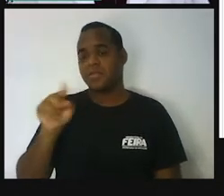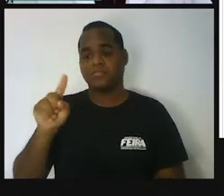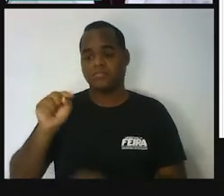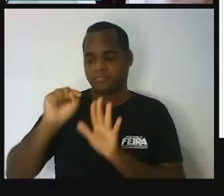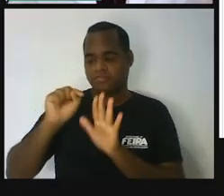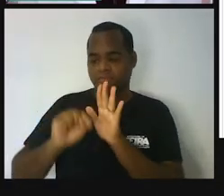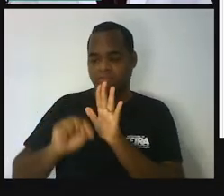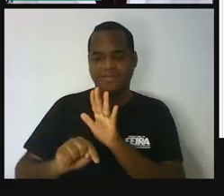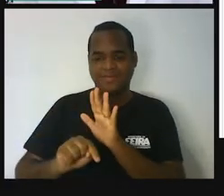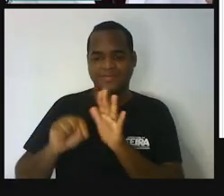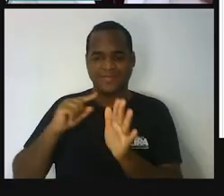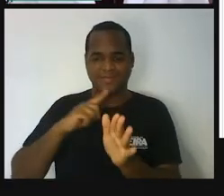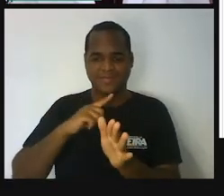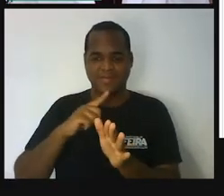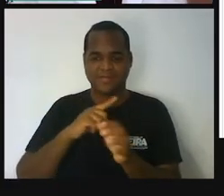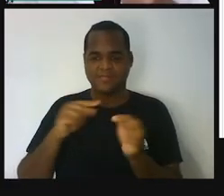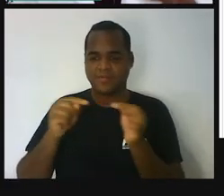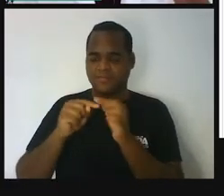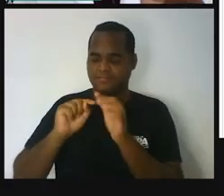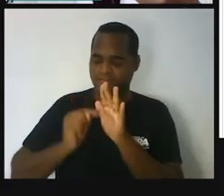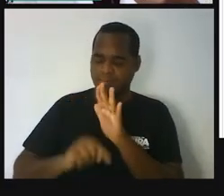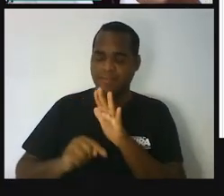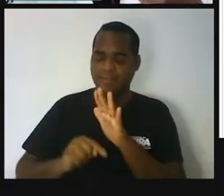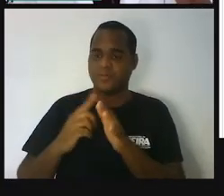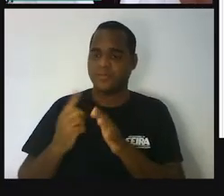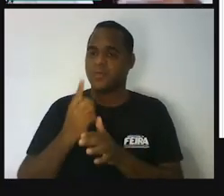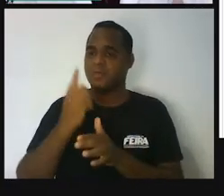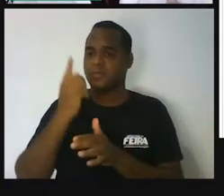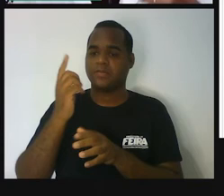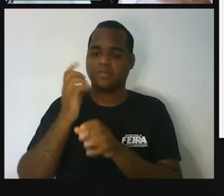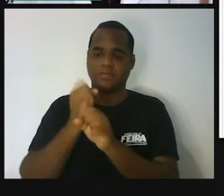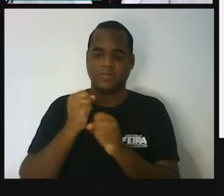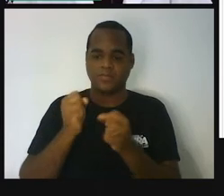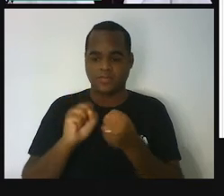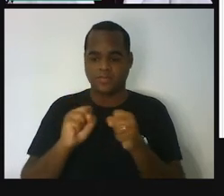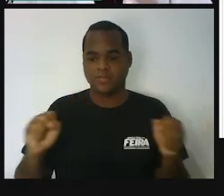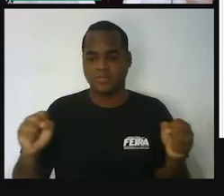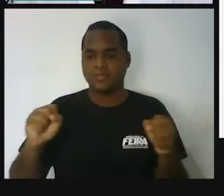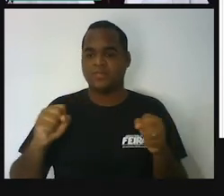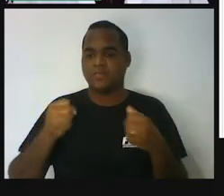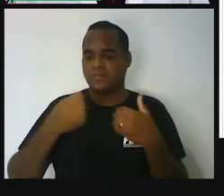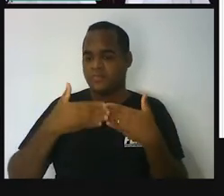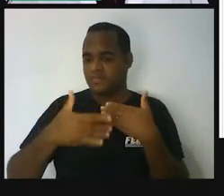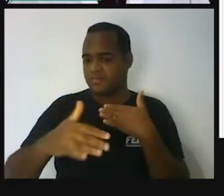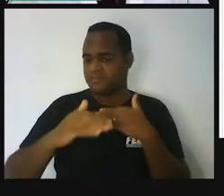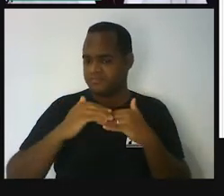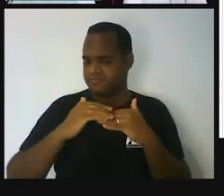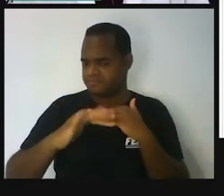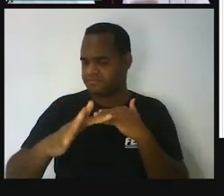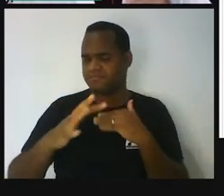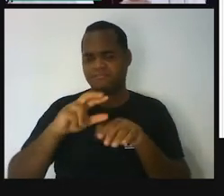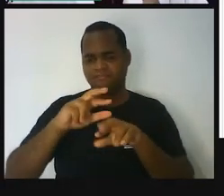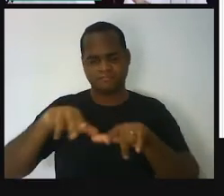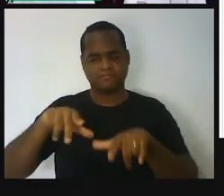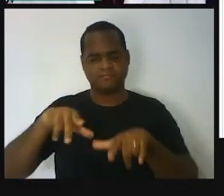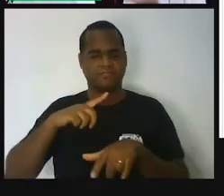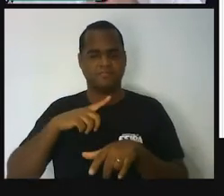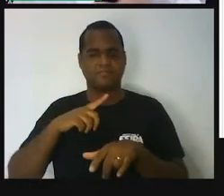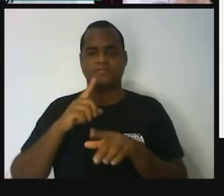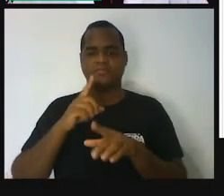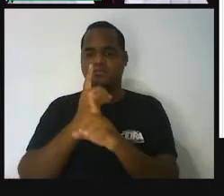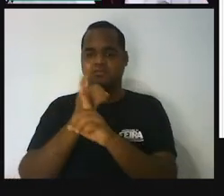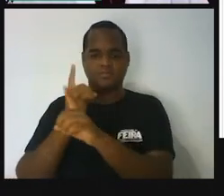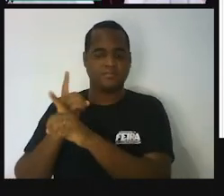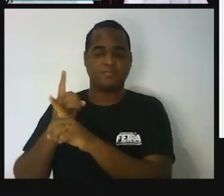Profundidade, mas a gente fala mais de altura, comprimento, largura ou profundidade, coisas desse tipo, tá? Então, tudo à nossa